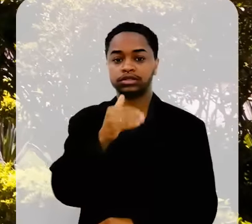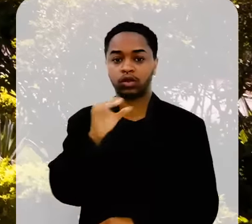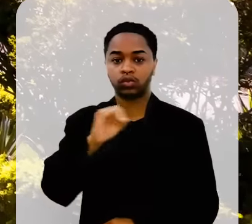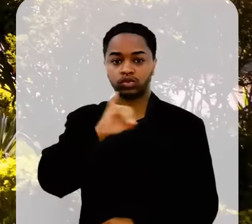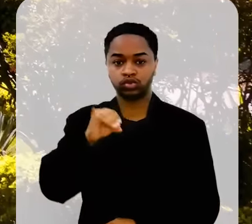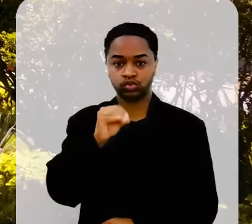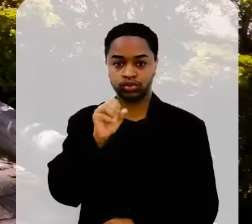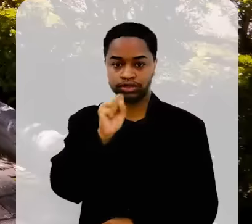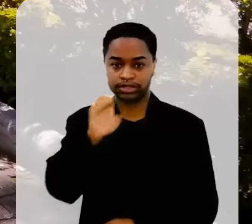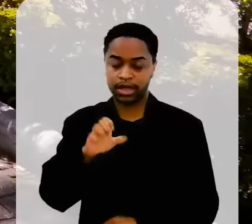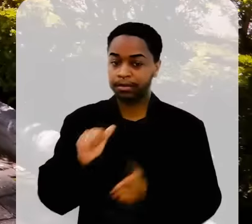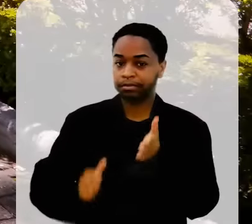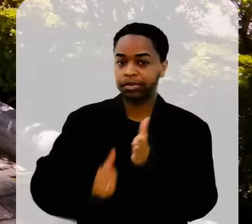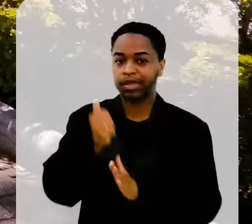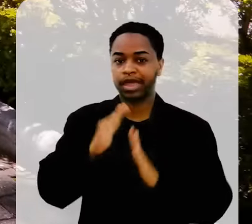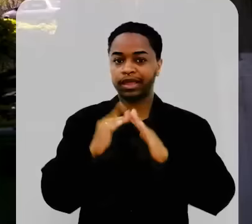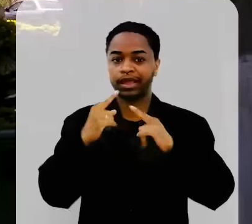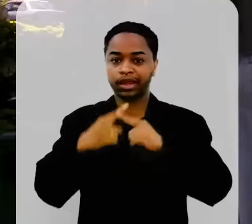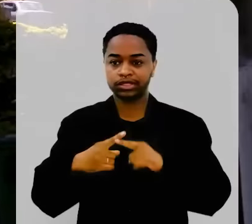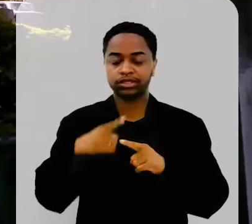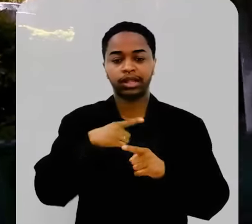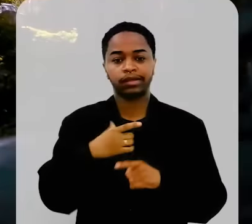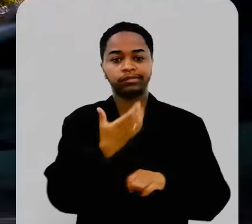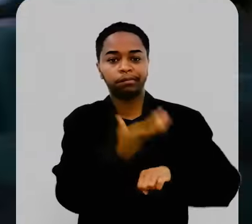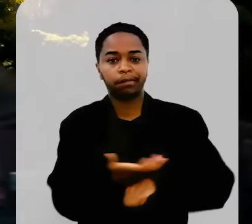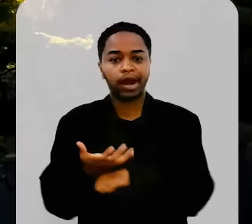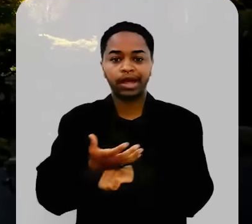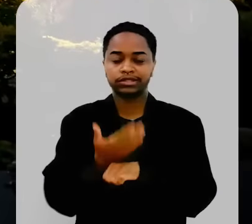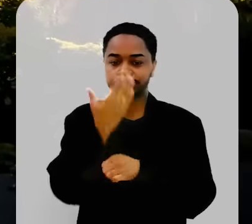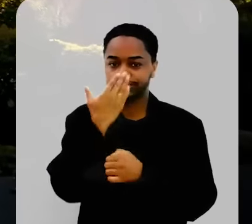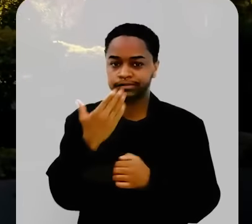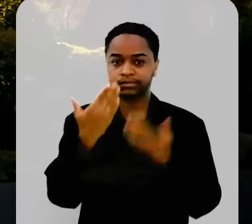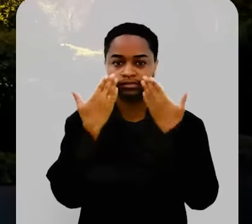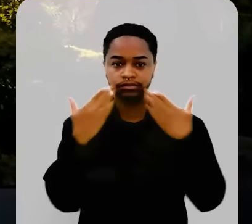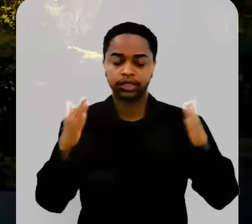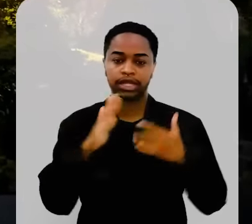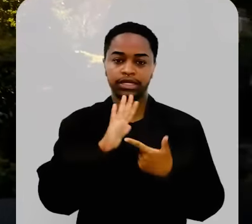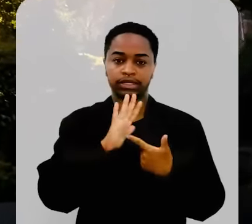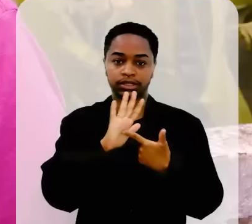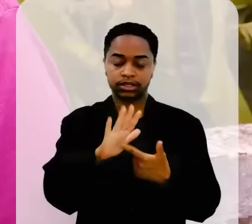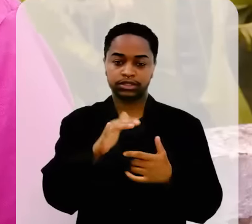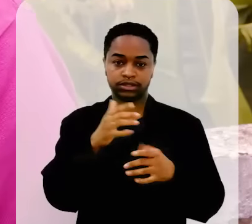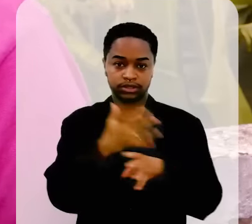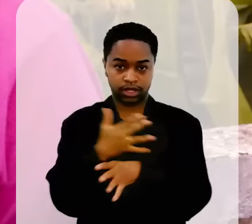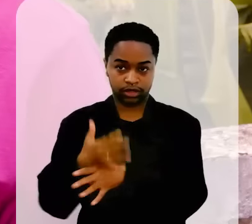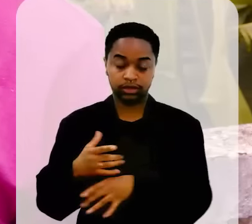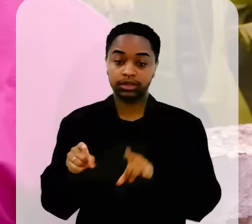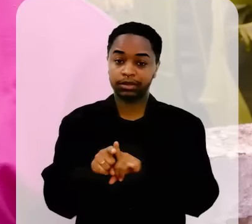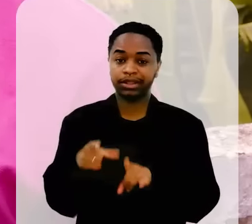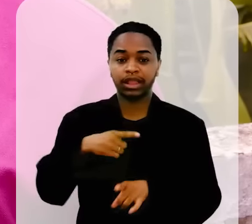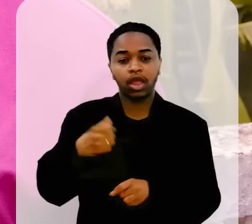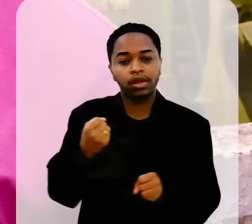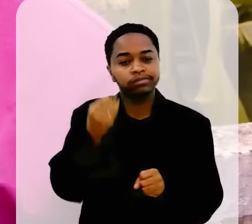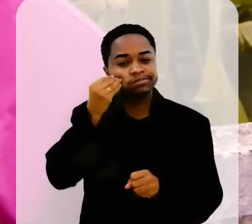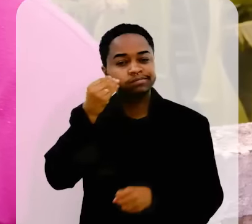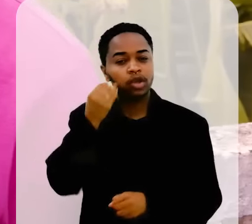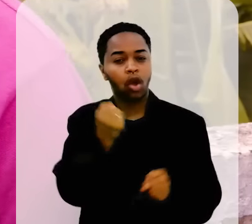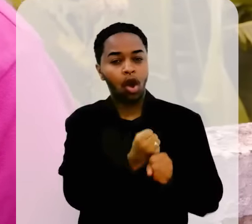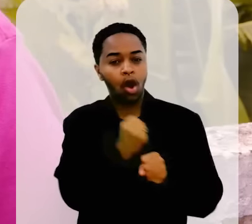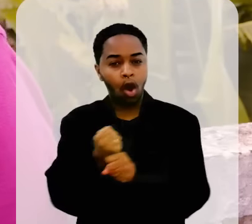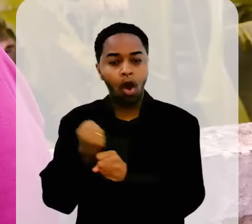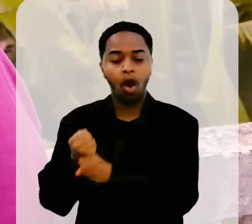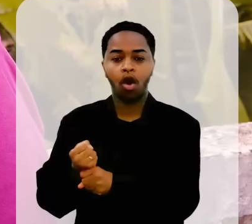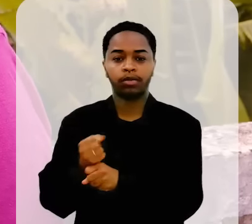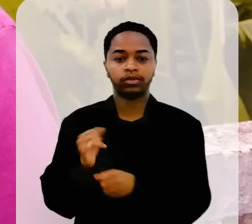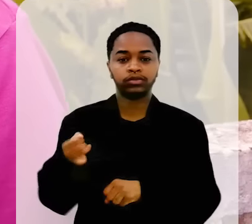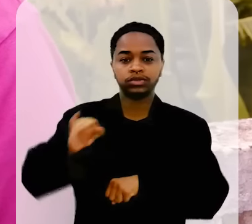paróquia de São José, a primeira do município, erguida numa bela praça da cidade. Com relação à revitalização do centro, foi um